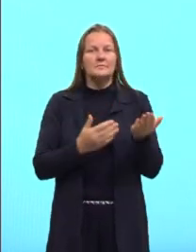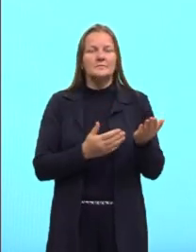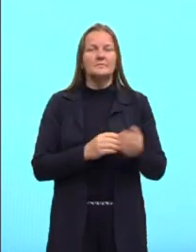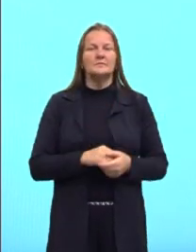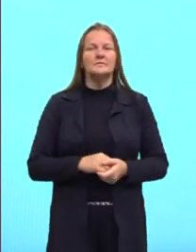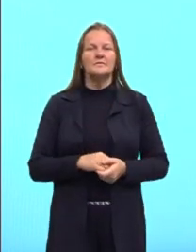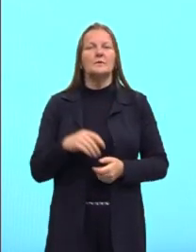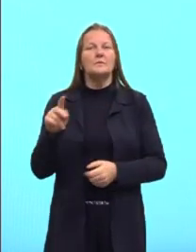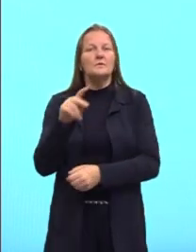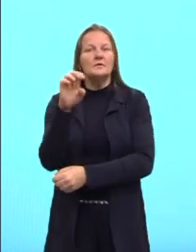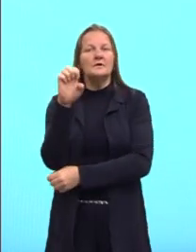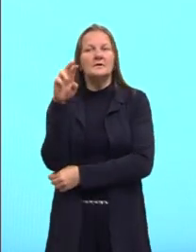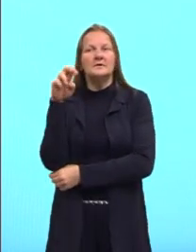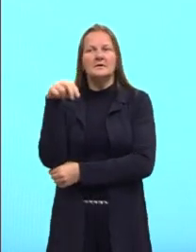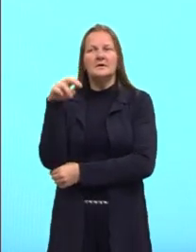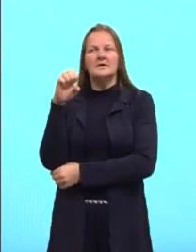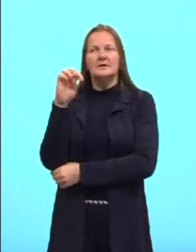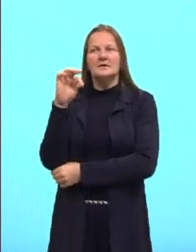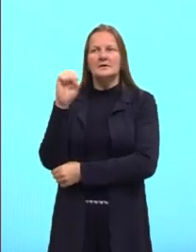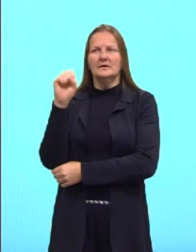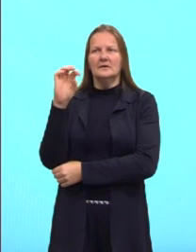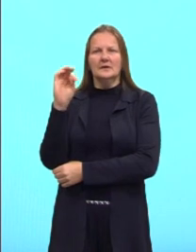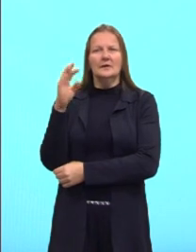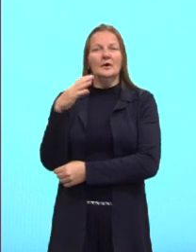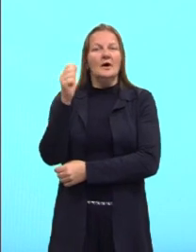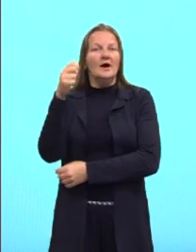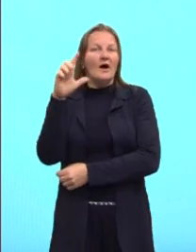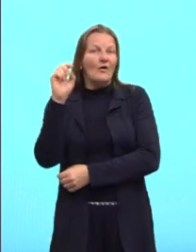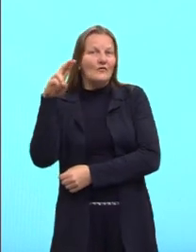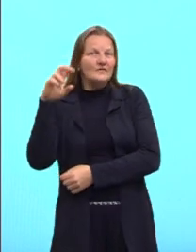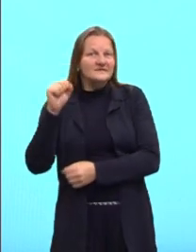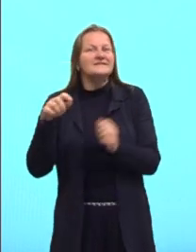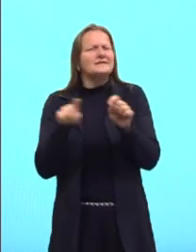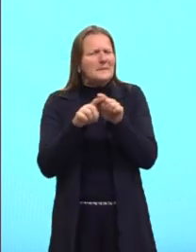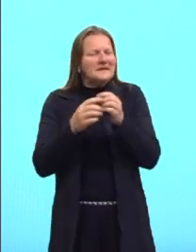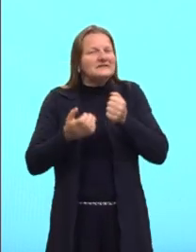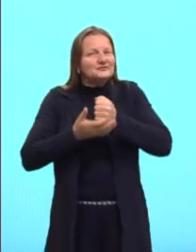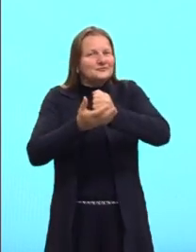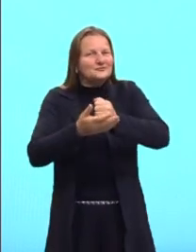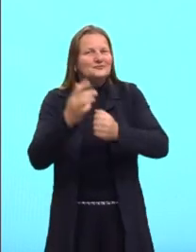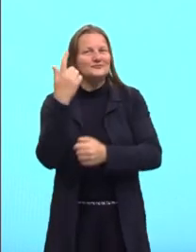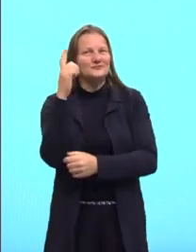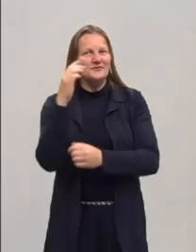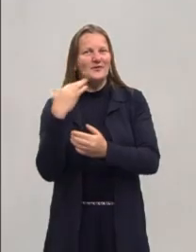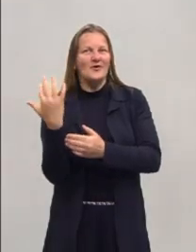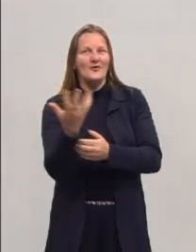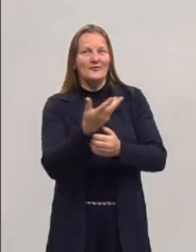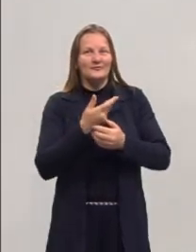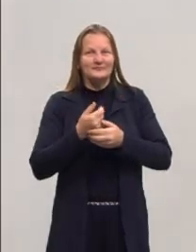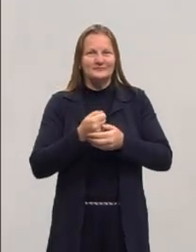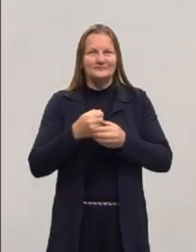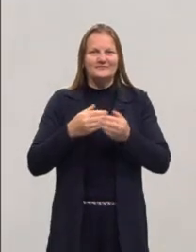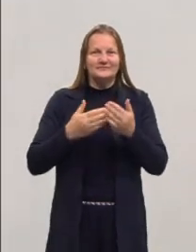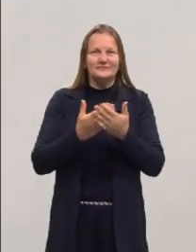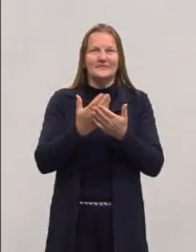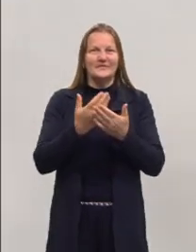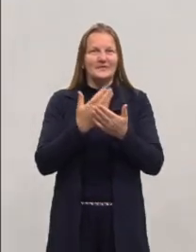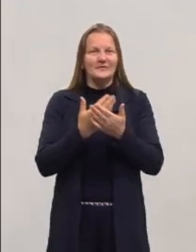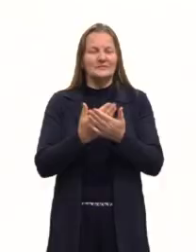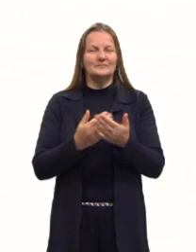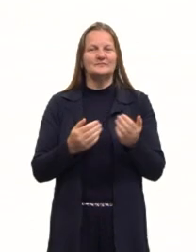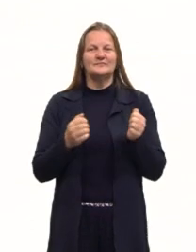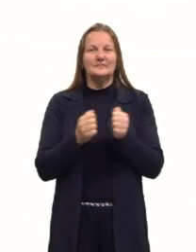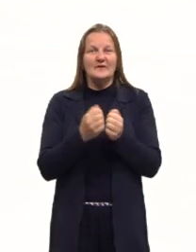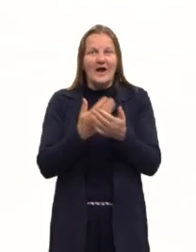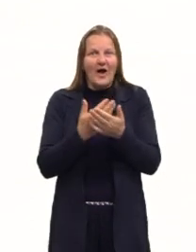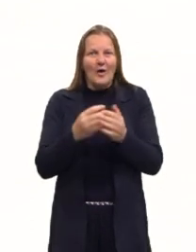professor Ernesto, que me acompanha nessa jornada geográfica através da Geografia,